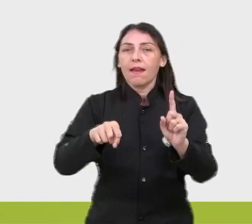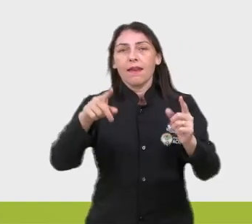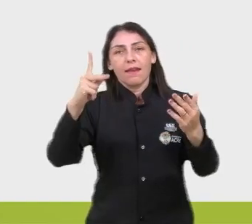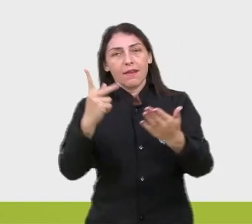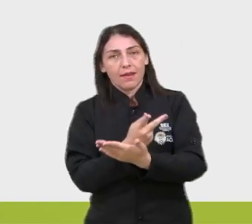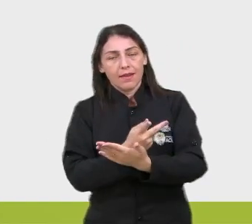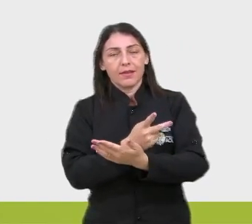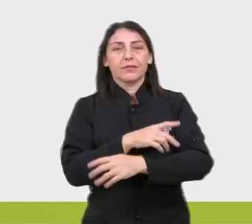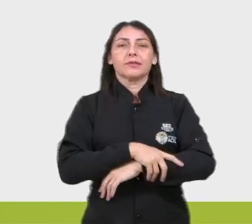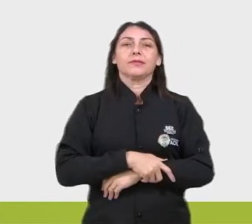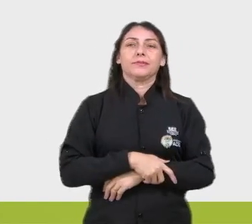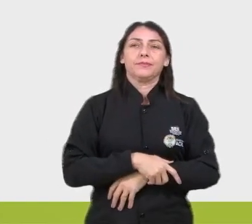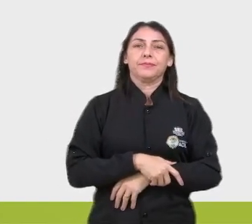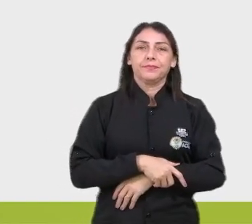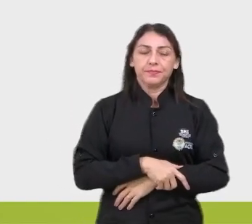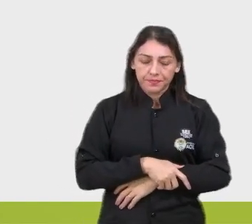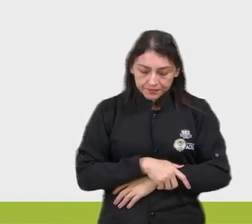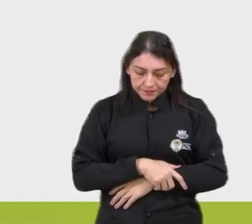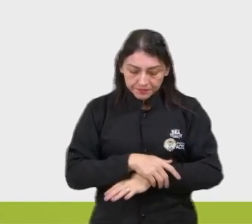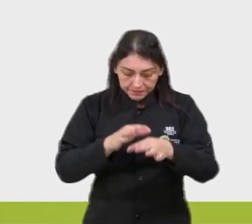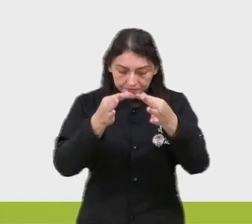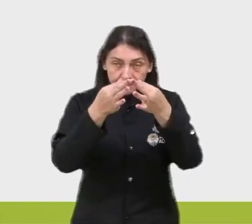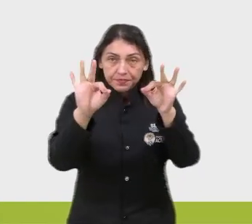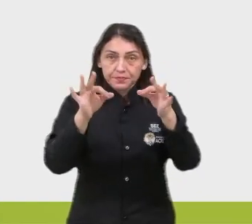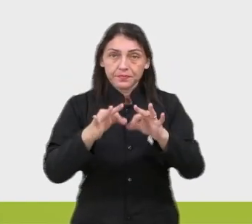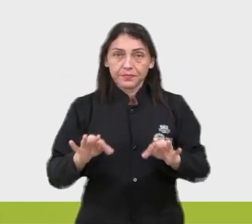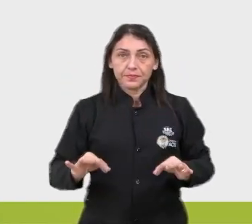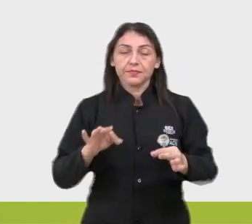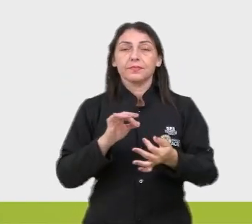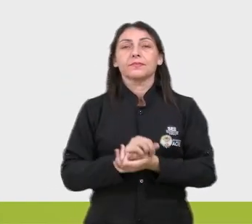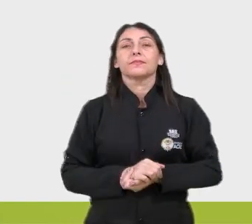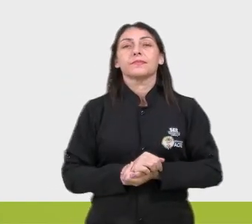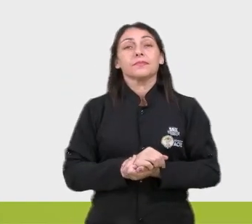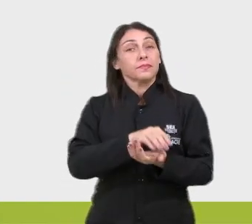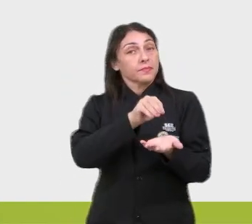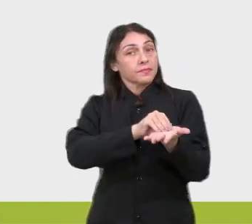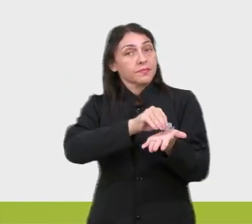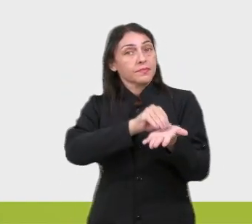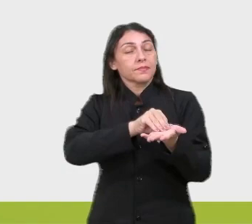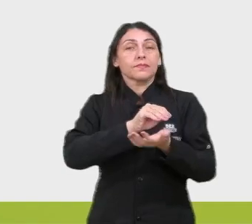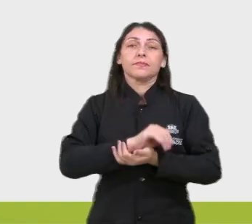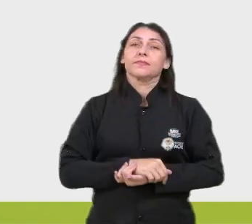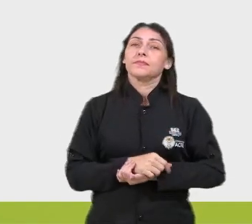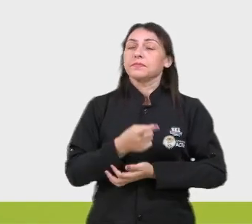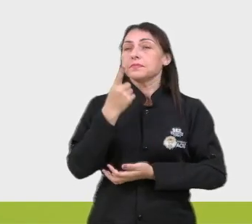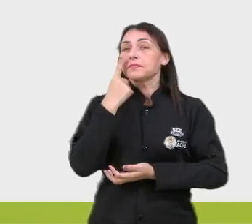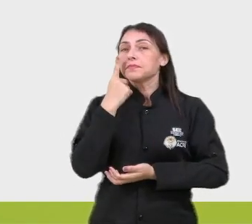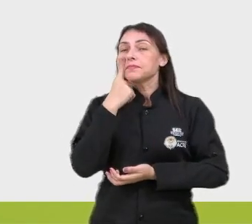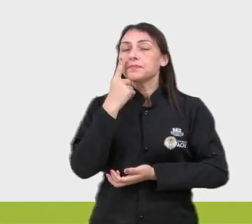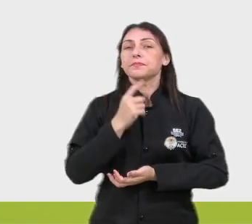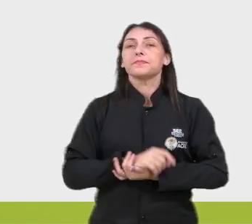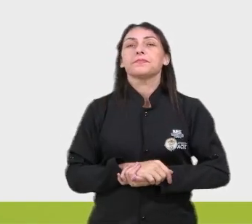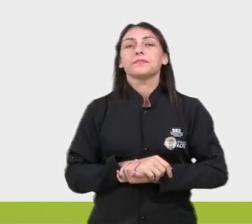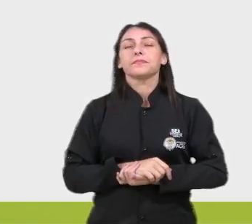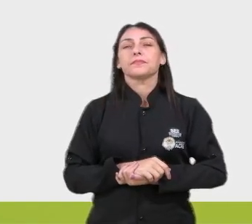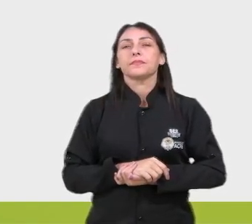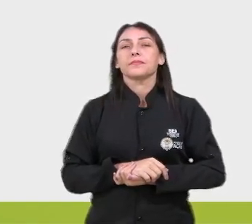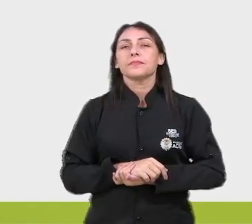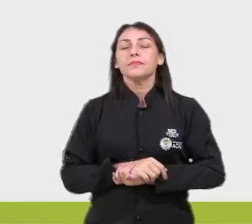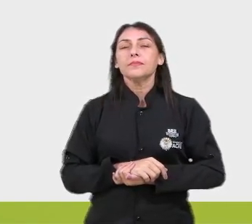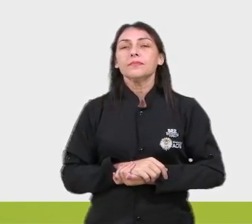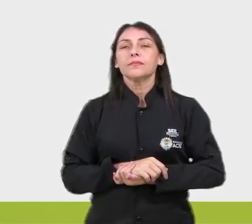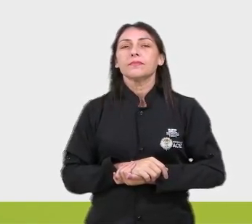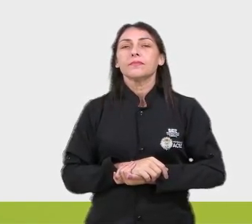erros, falhas de sintáticas quando se trata a ausência. Vamos lá. Nas